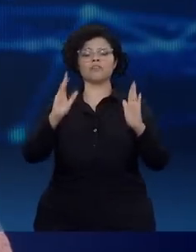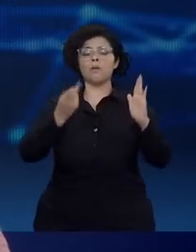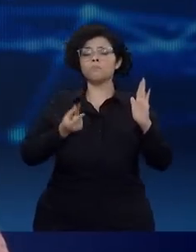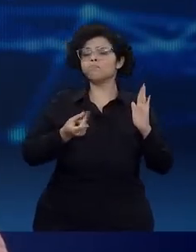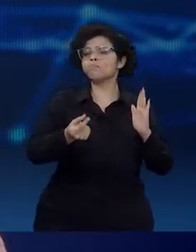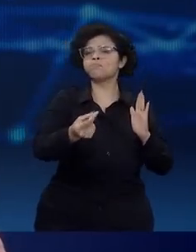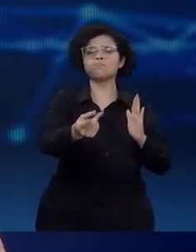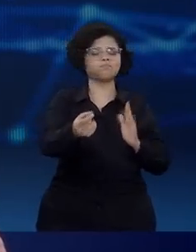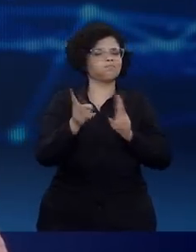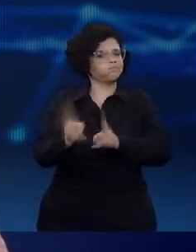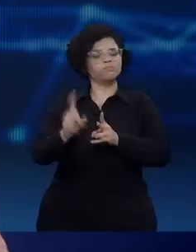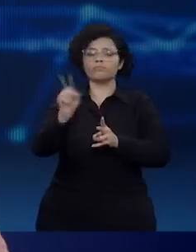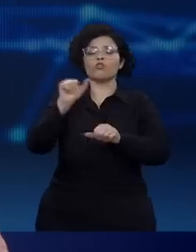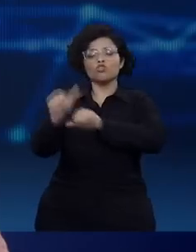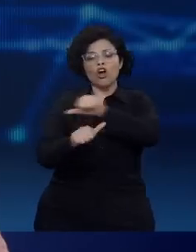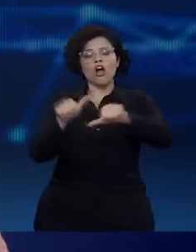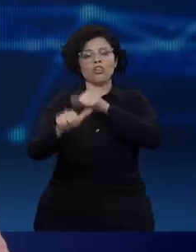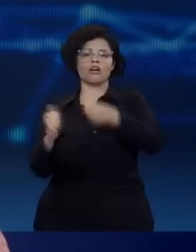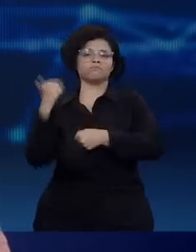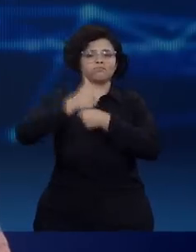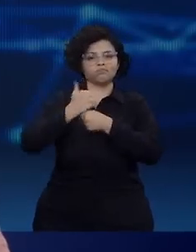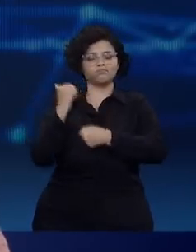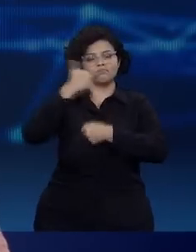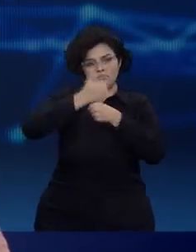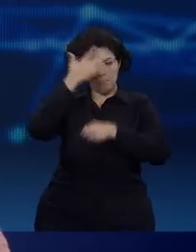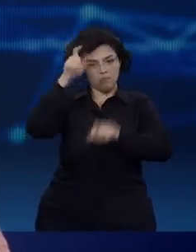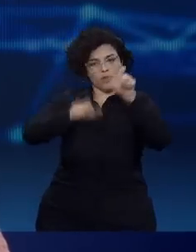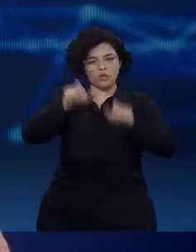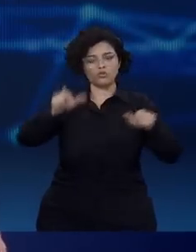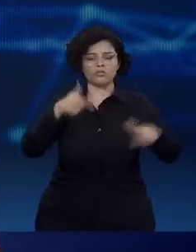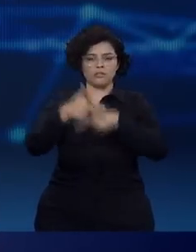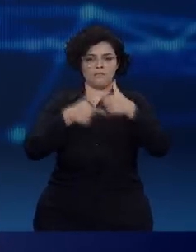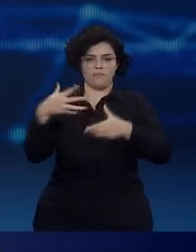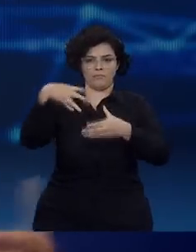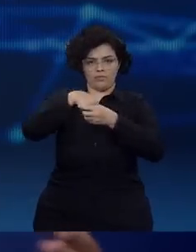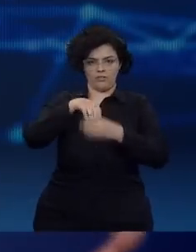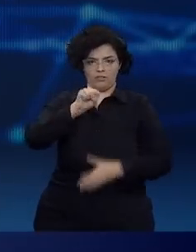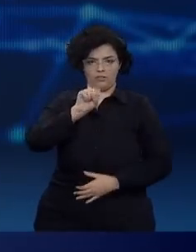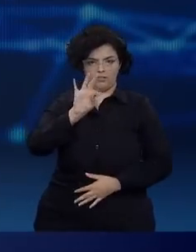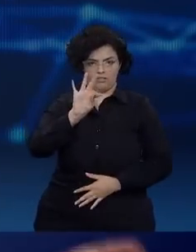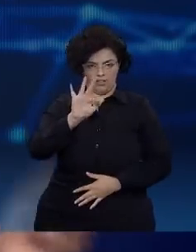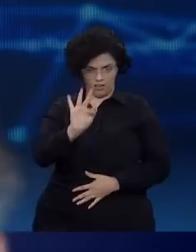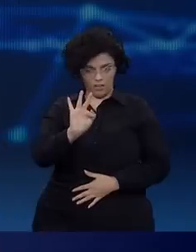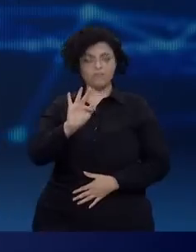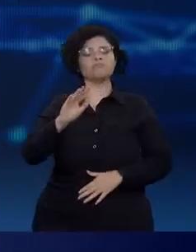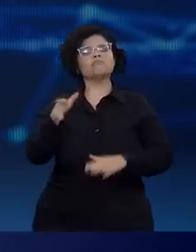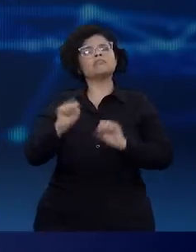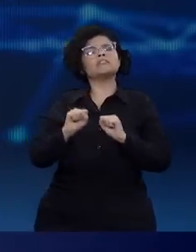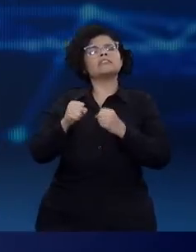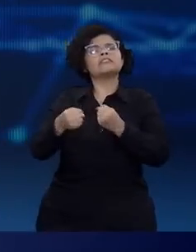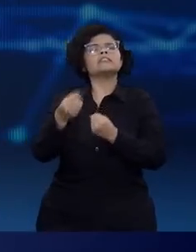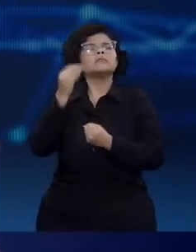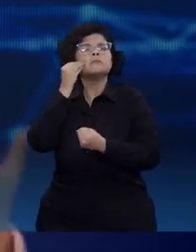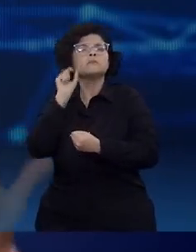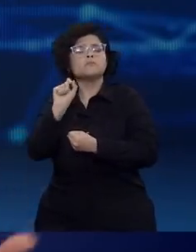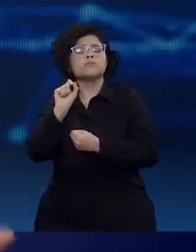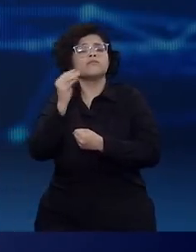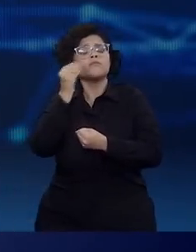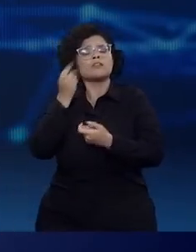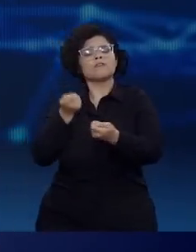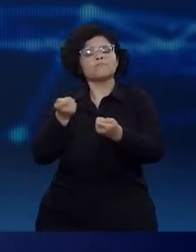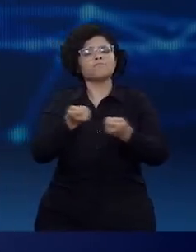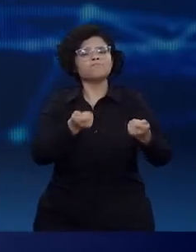desses integrantes do Supremo. Essas medidas têm sido defendidas por alguns como uma forma de conter